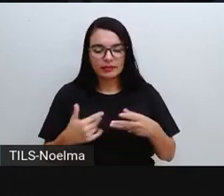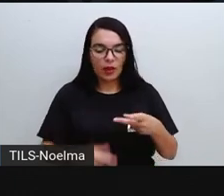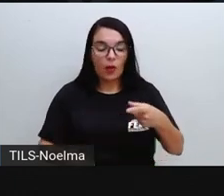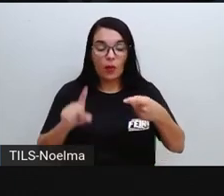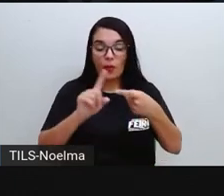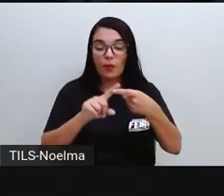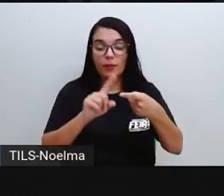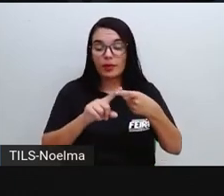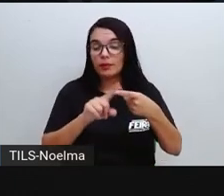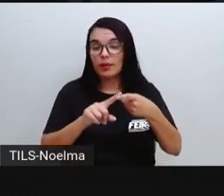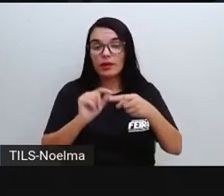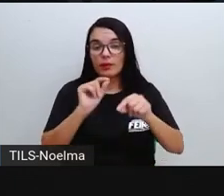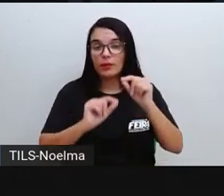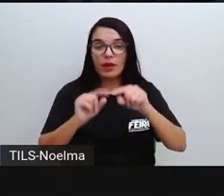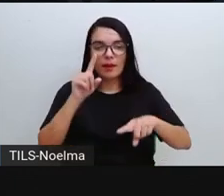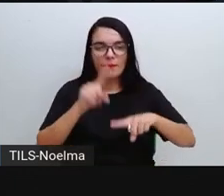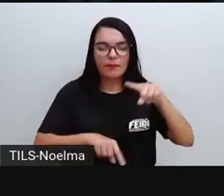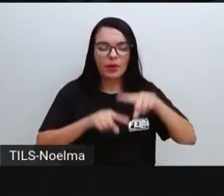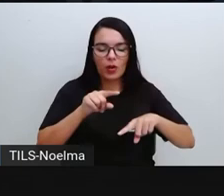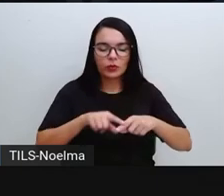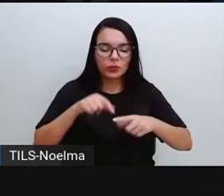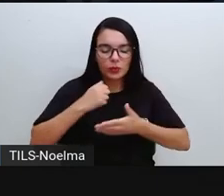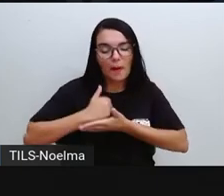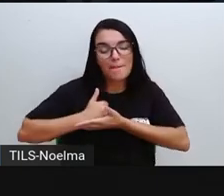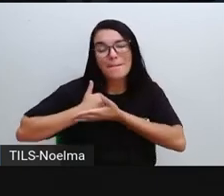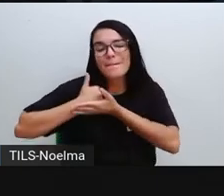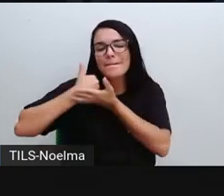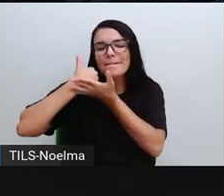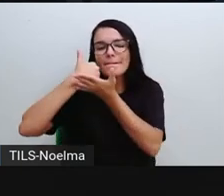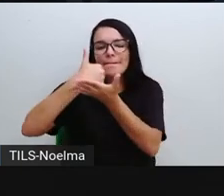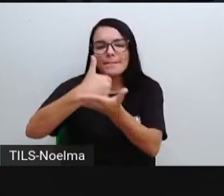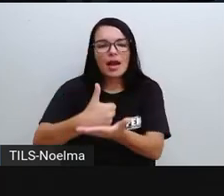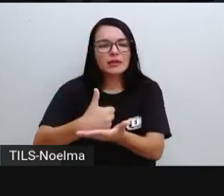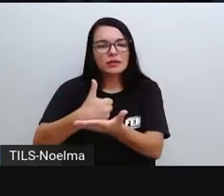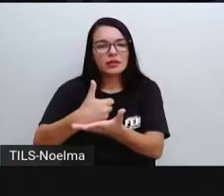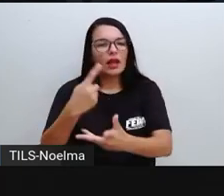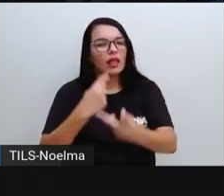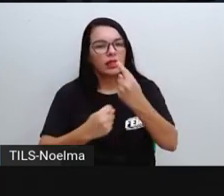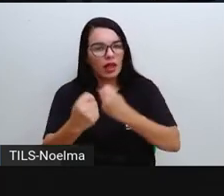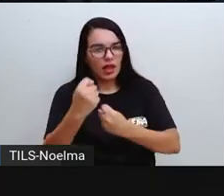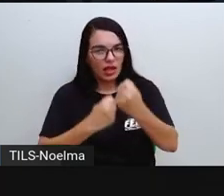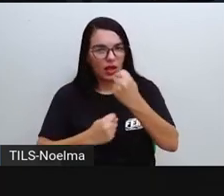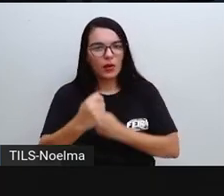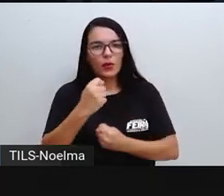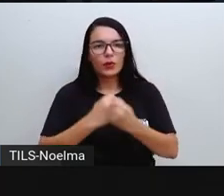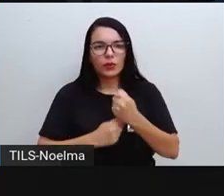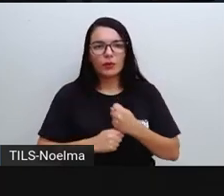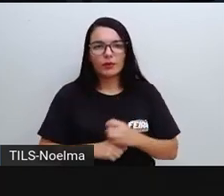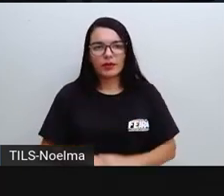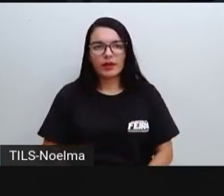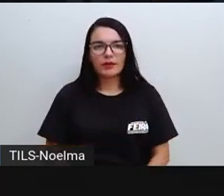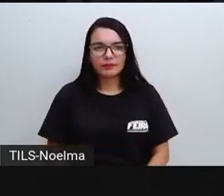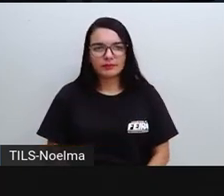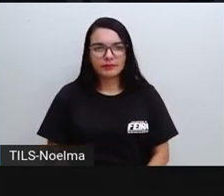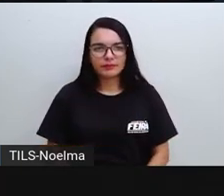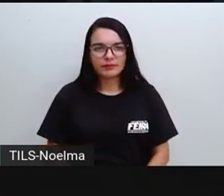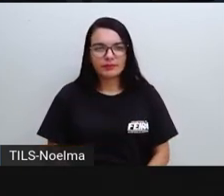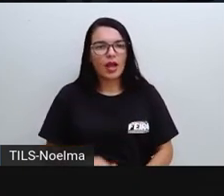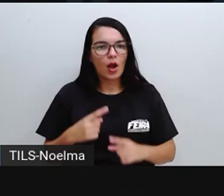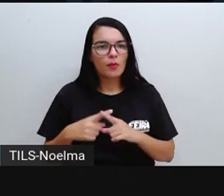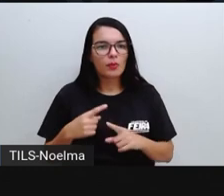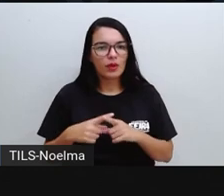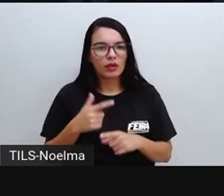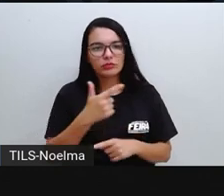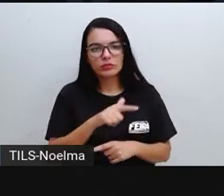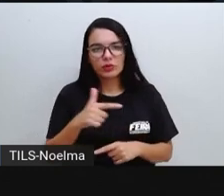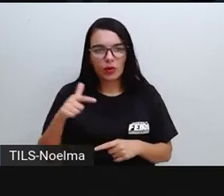tipos de setores. E o setor primário é a base da economia, uma vez que as outras